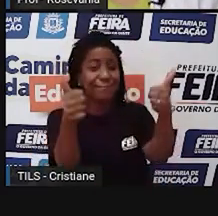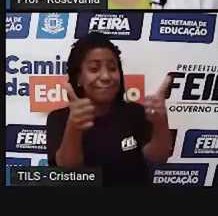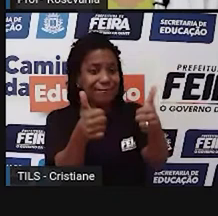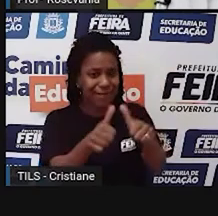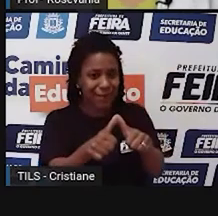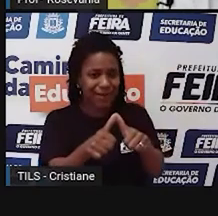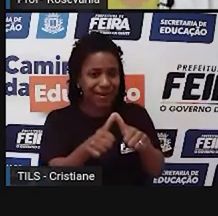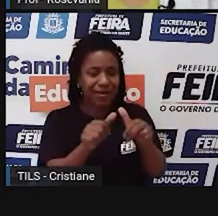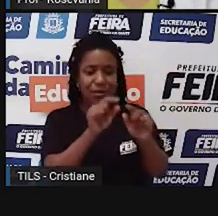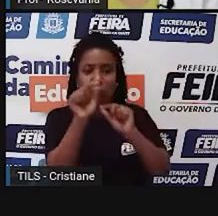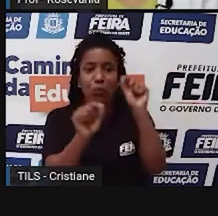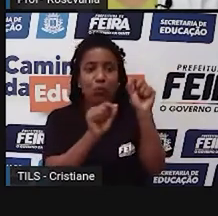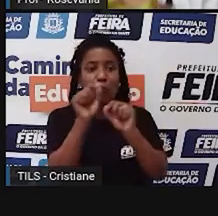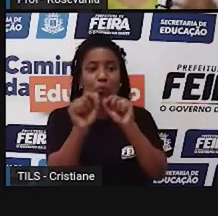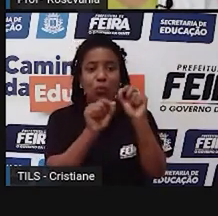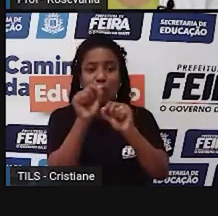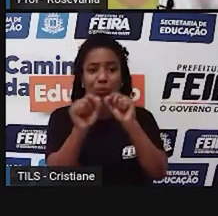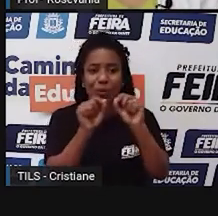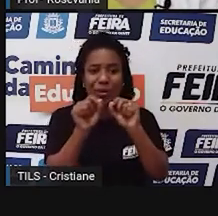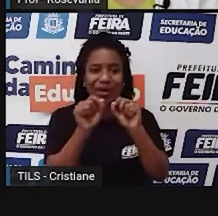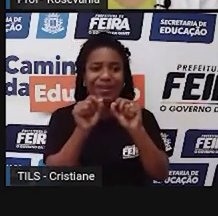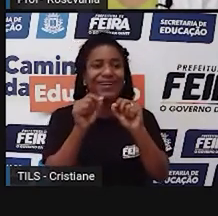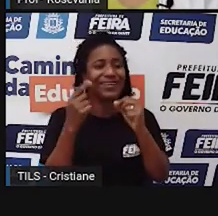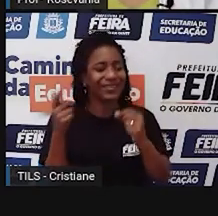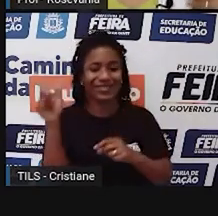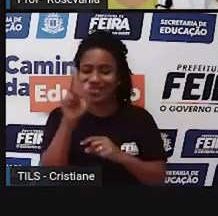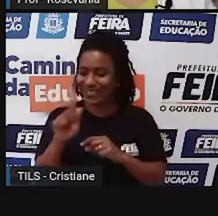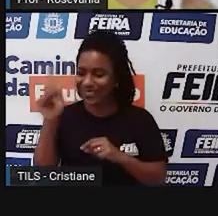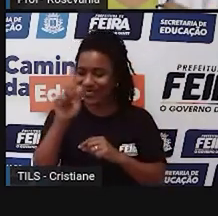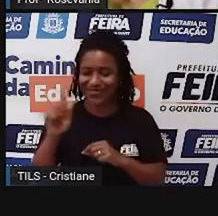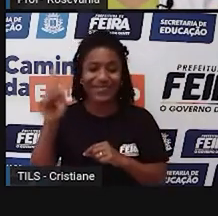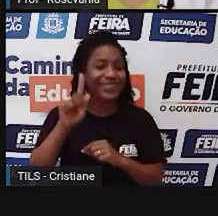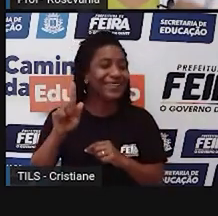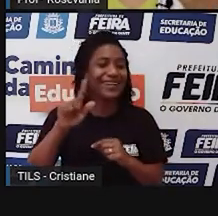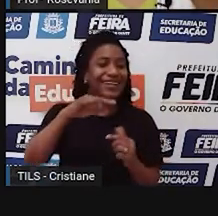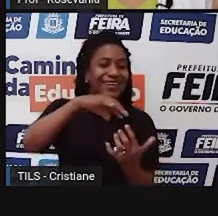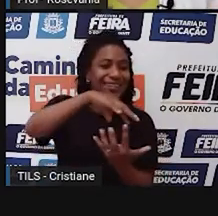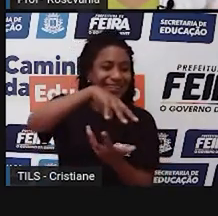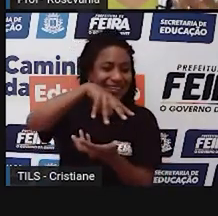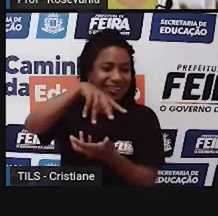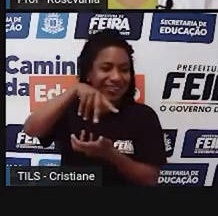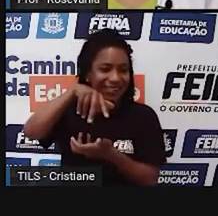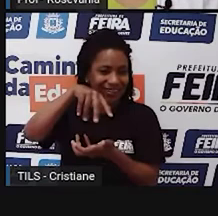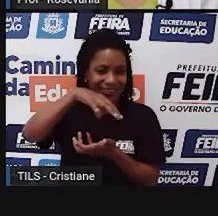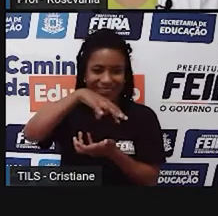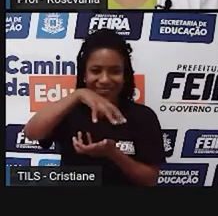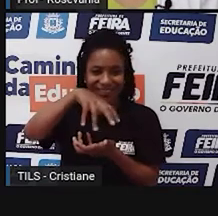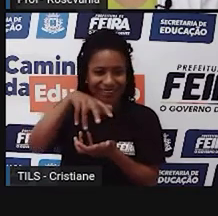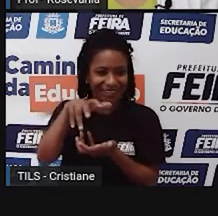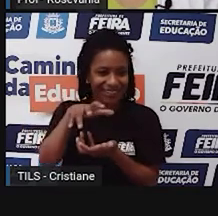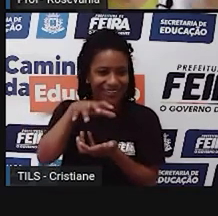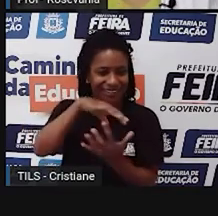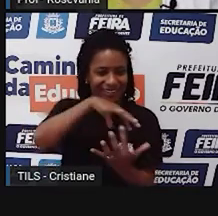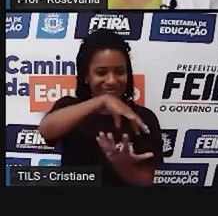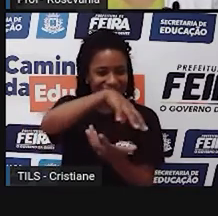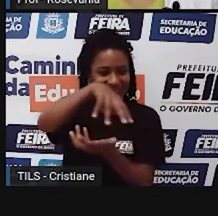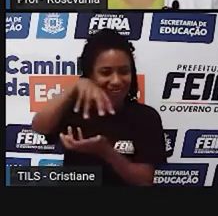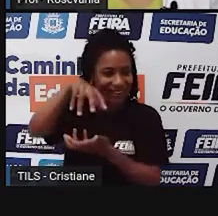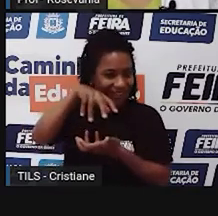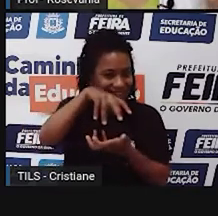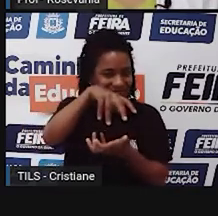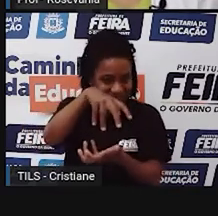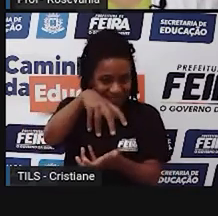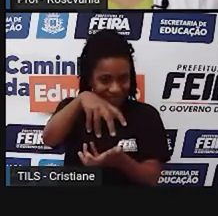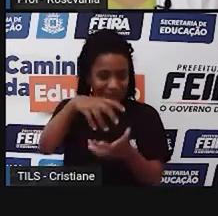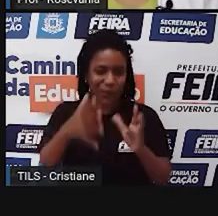o globo, né, são os dois amiguinhos queridos da geografia, são dois instrumentos que a gente está o tempo todo, né, utilizando, quando não é o